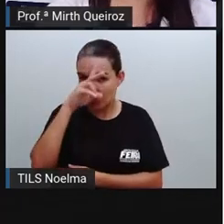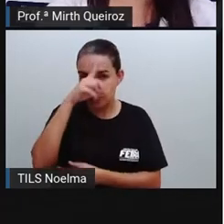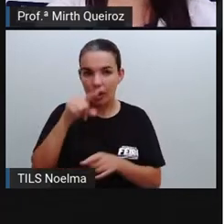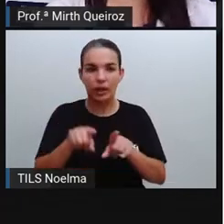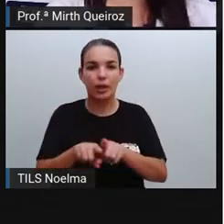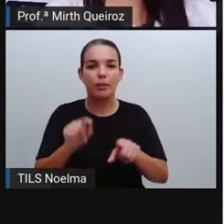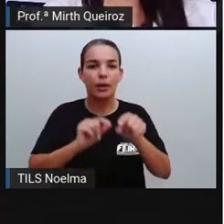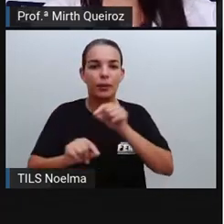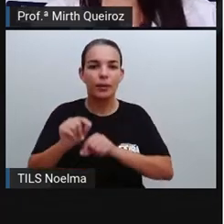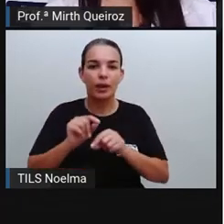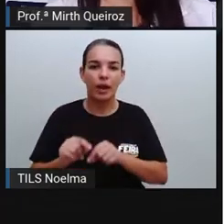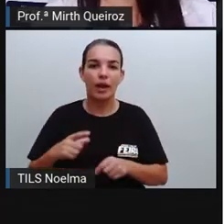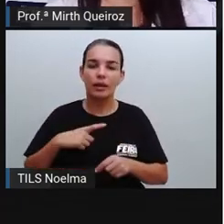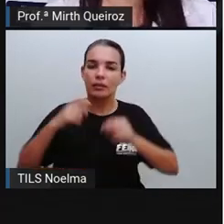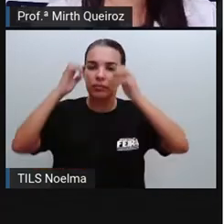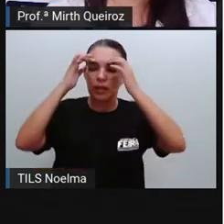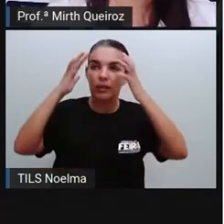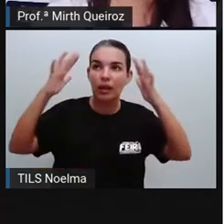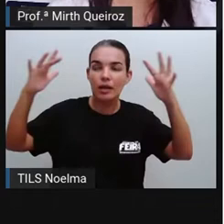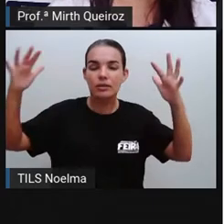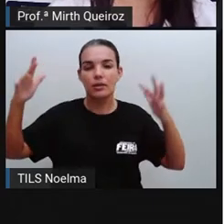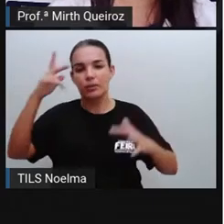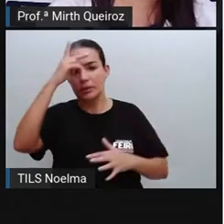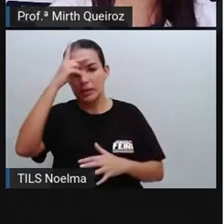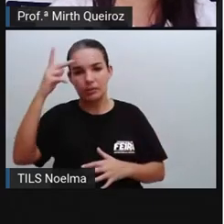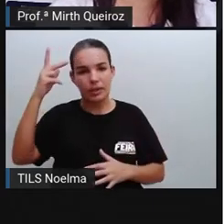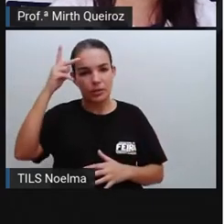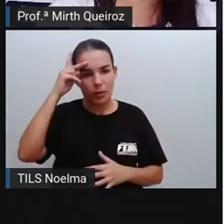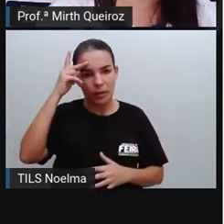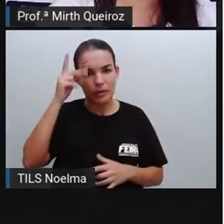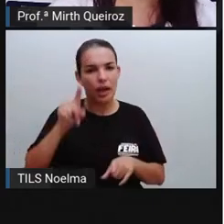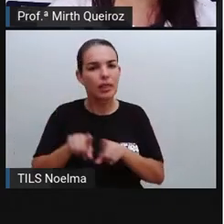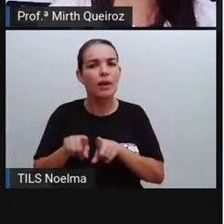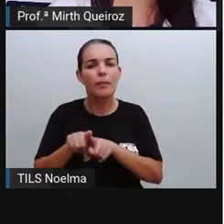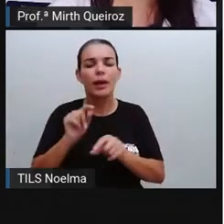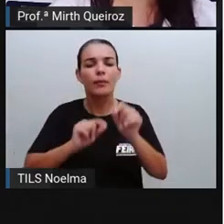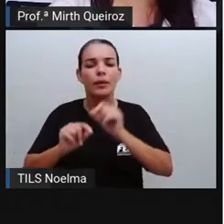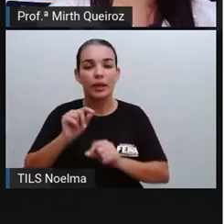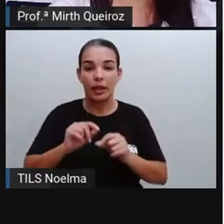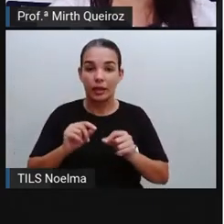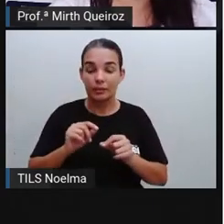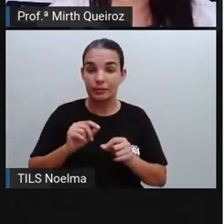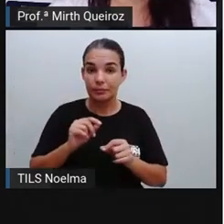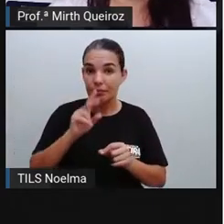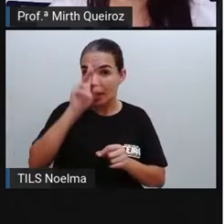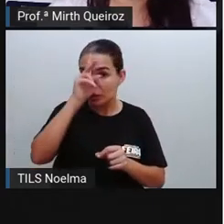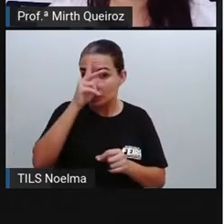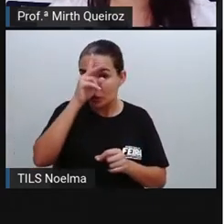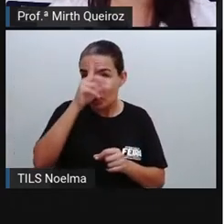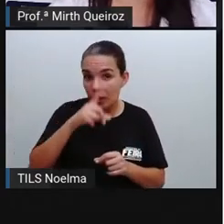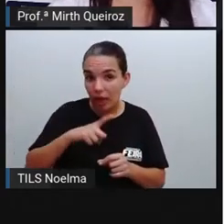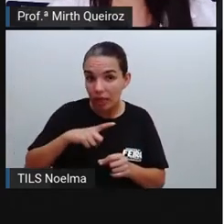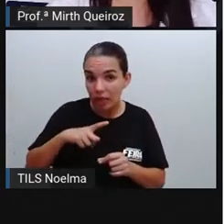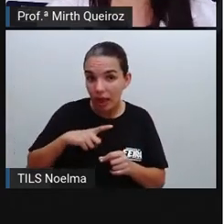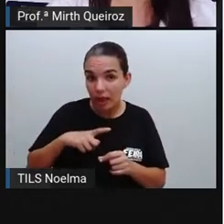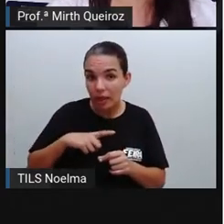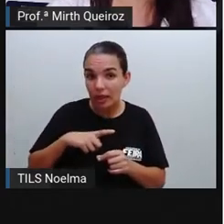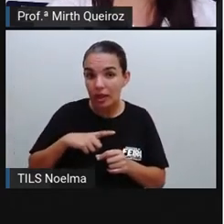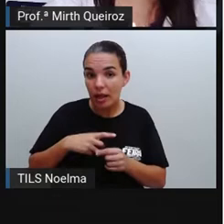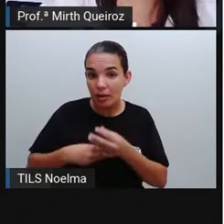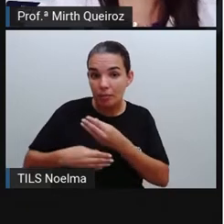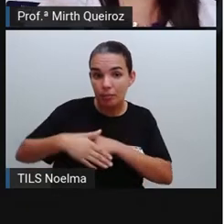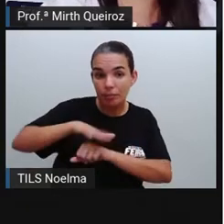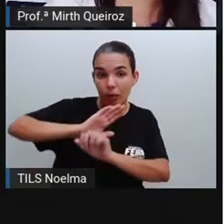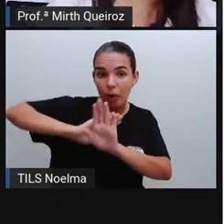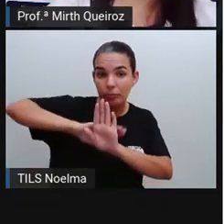narrativas populares, certo? Por meio dessas histórias, expressam-se fantasias do que é algo